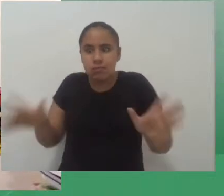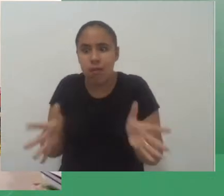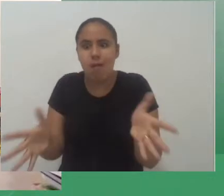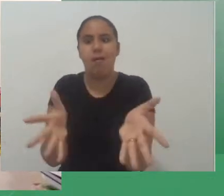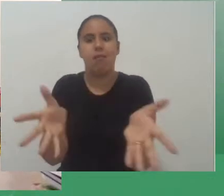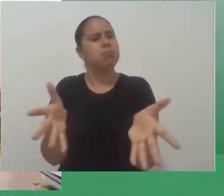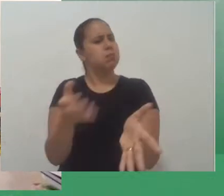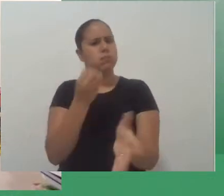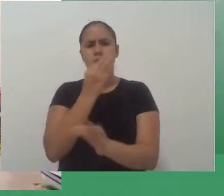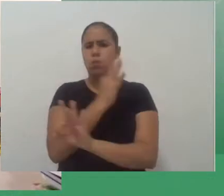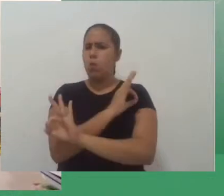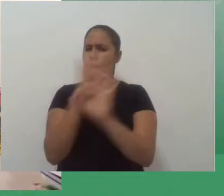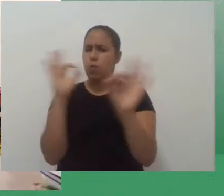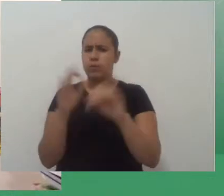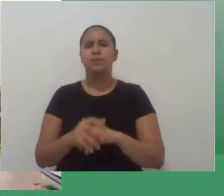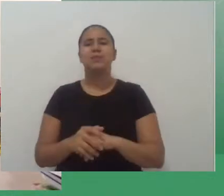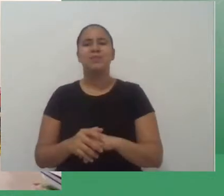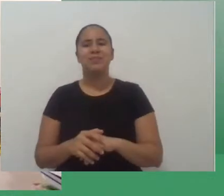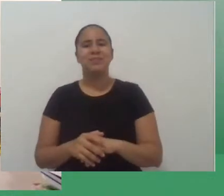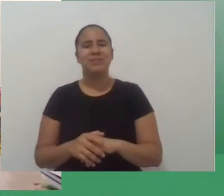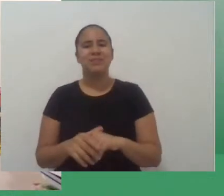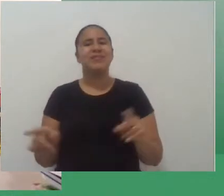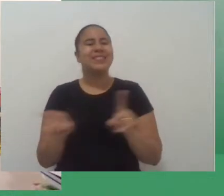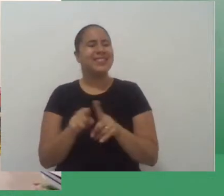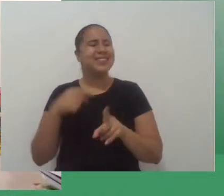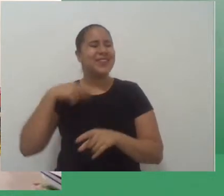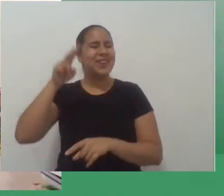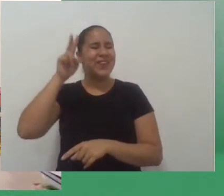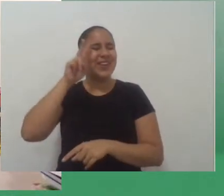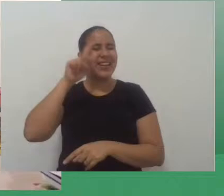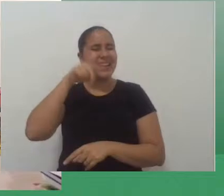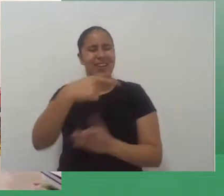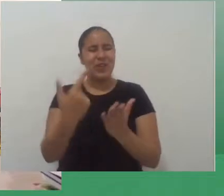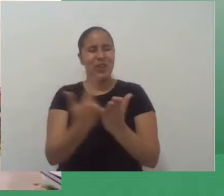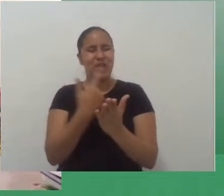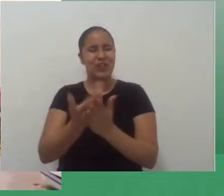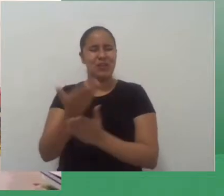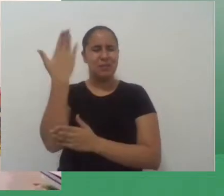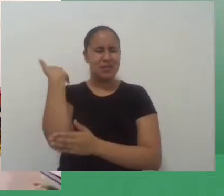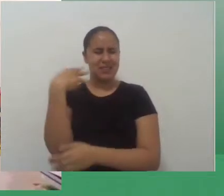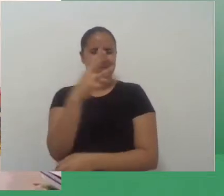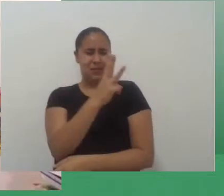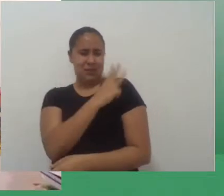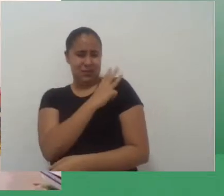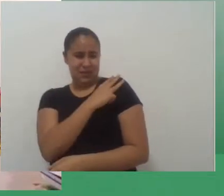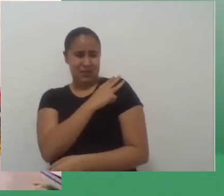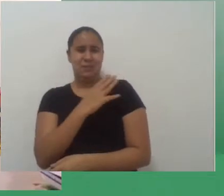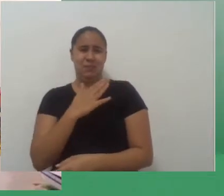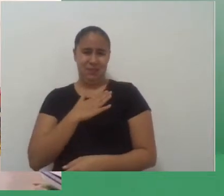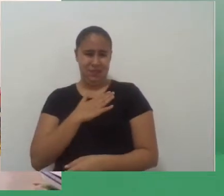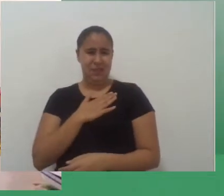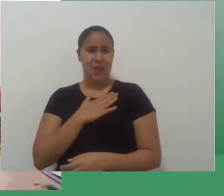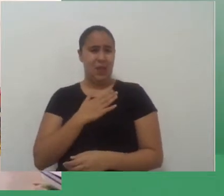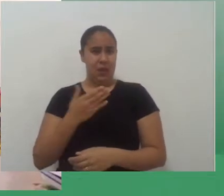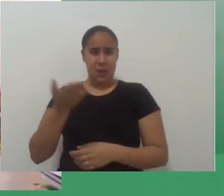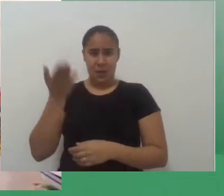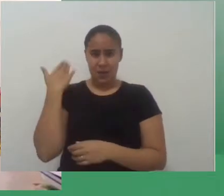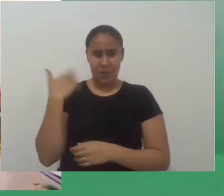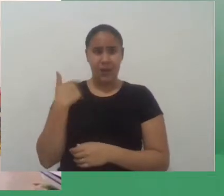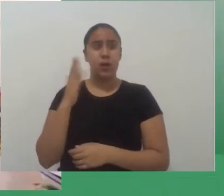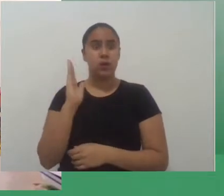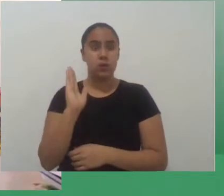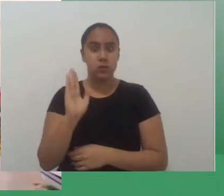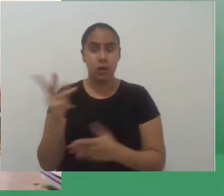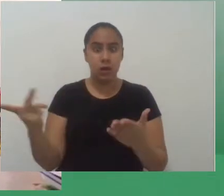e lembrando, baleia, lembrou meu ensino médio também, porque eu era tão desinibida no ensino médio que eu já interpretei a